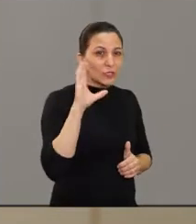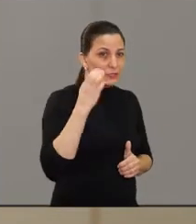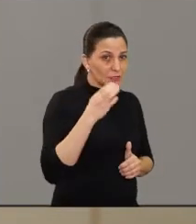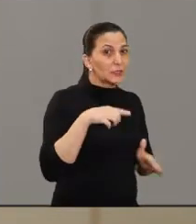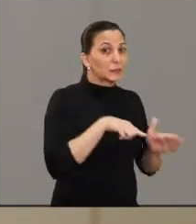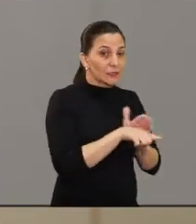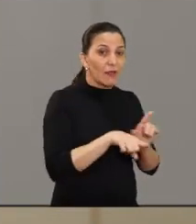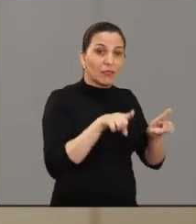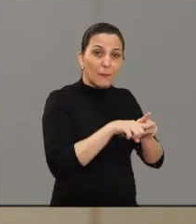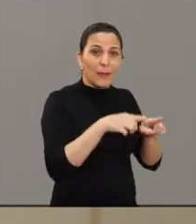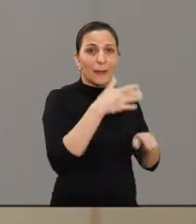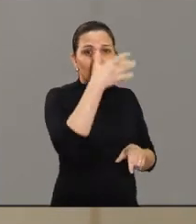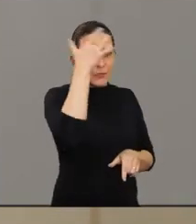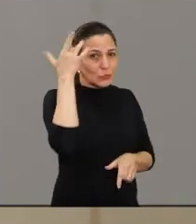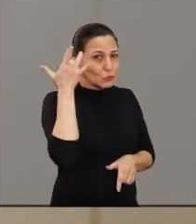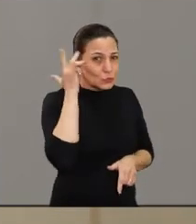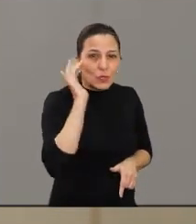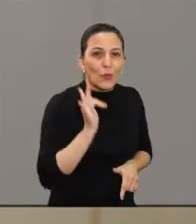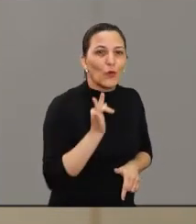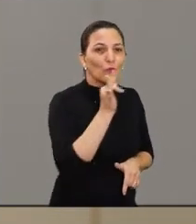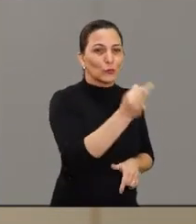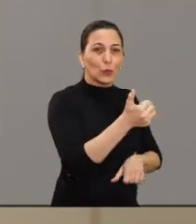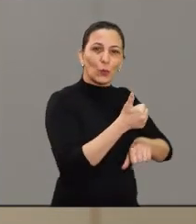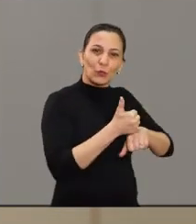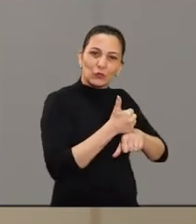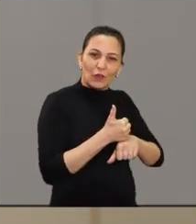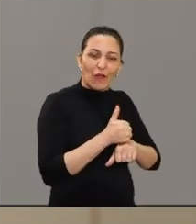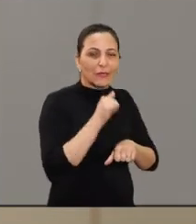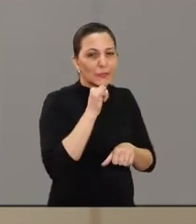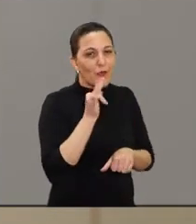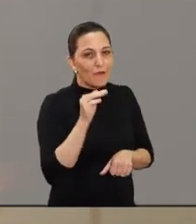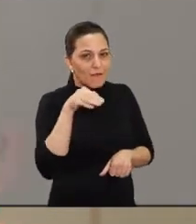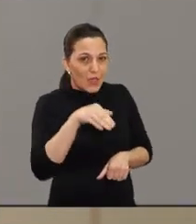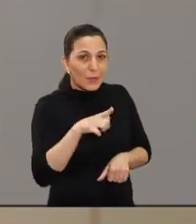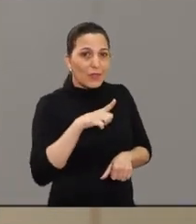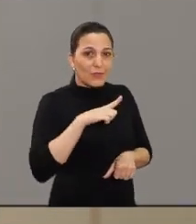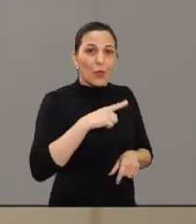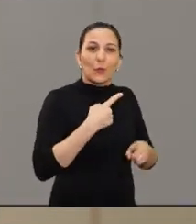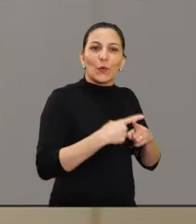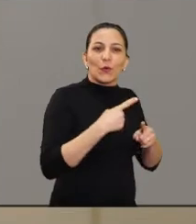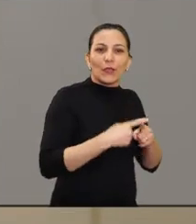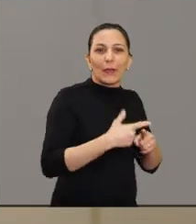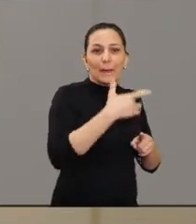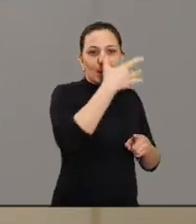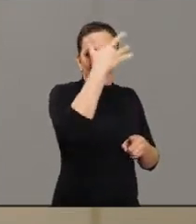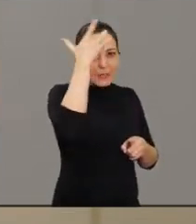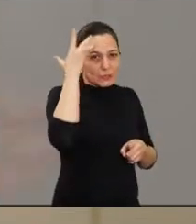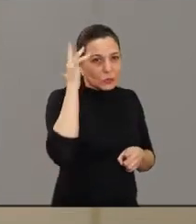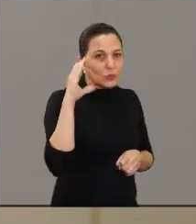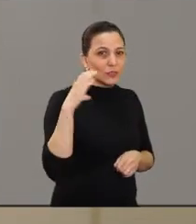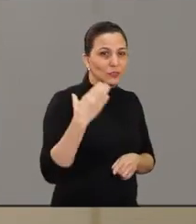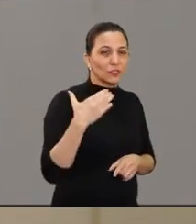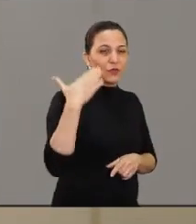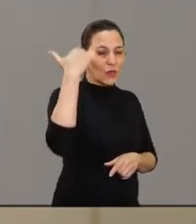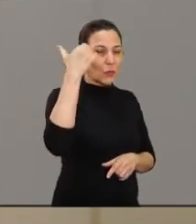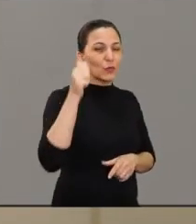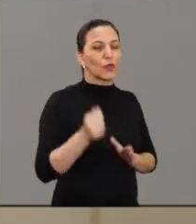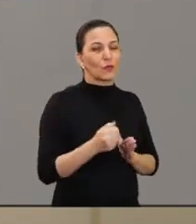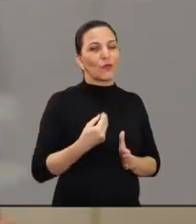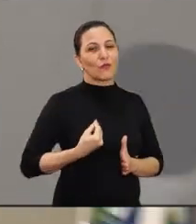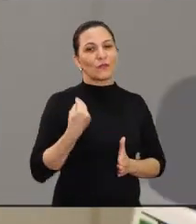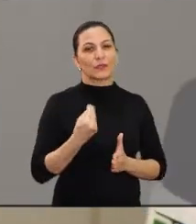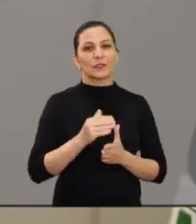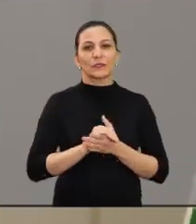inspiração para aqueles que já são cientistas e para aqueles que ainda não sabem quem querem ser no futuro, né? Então, pode ser que um deles venha a ser o próximo Frederico de Marco de